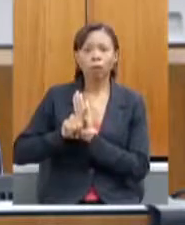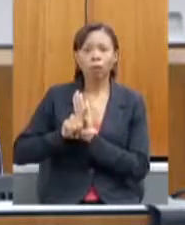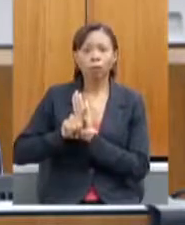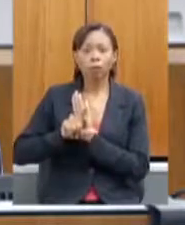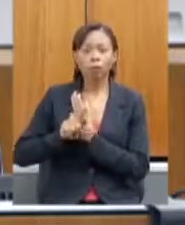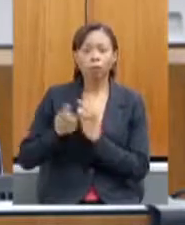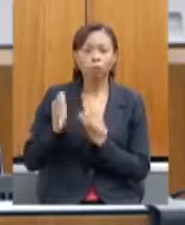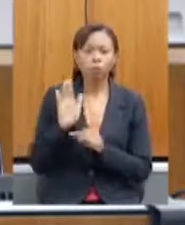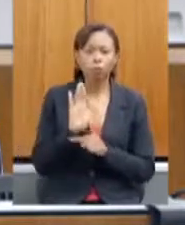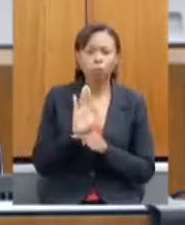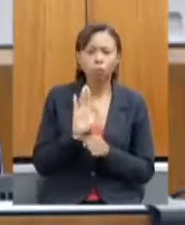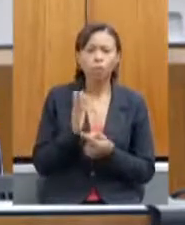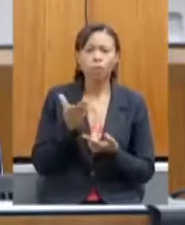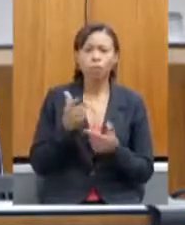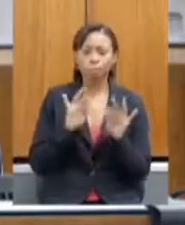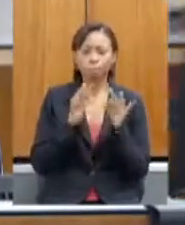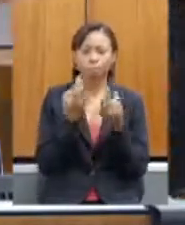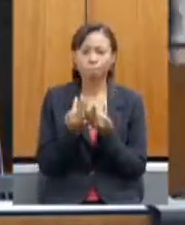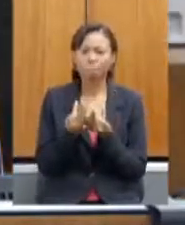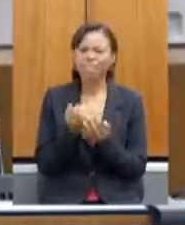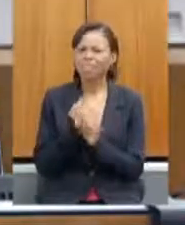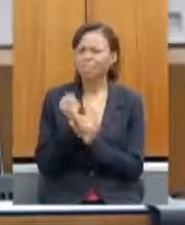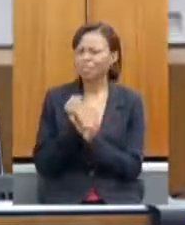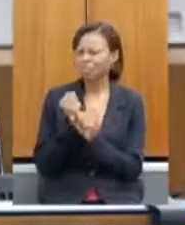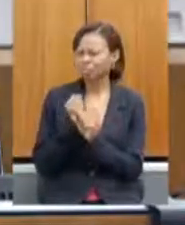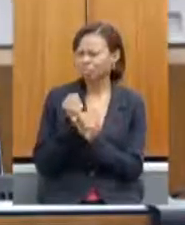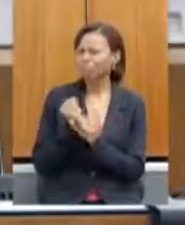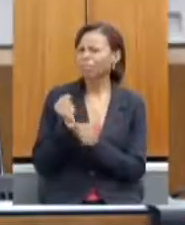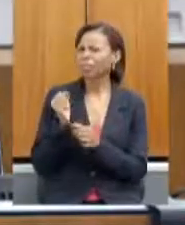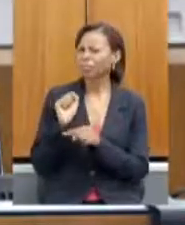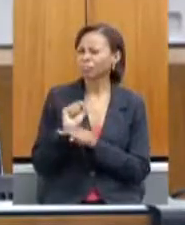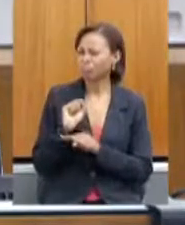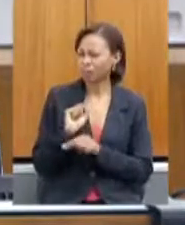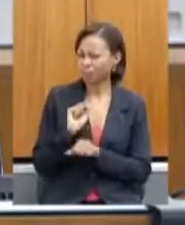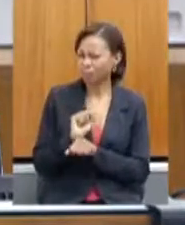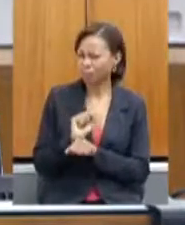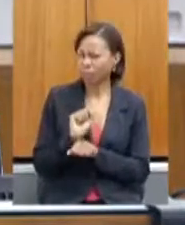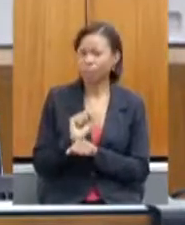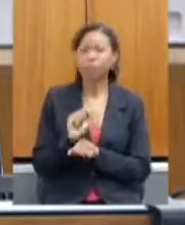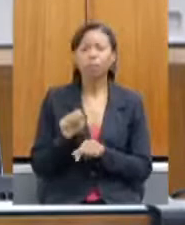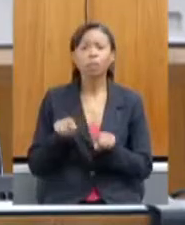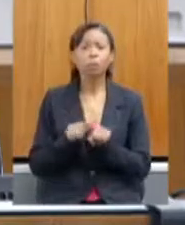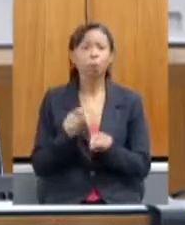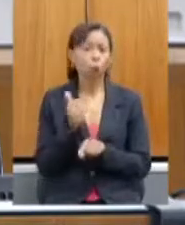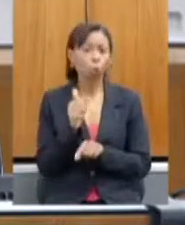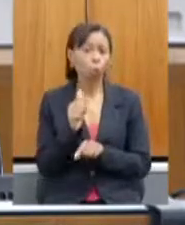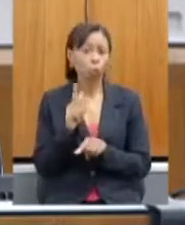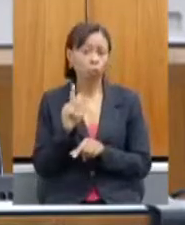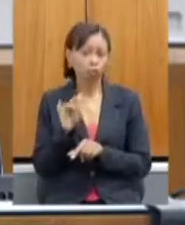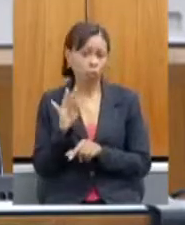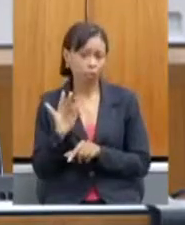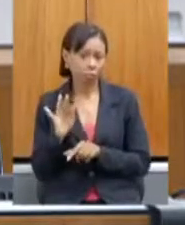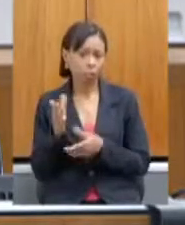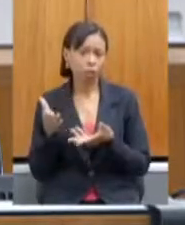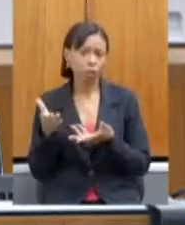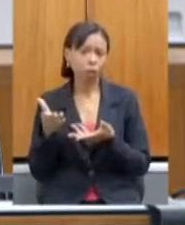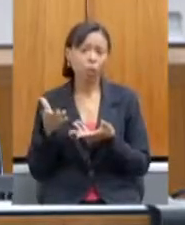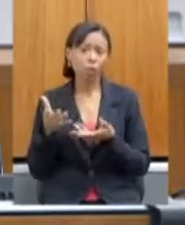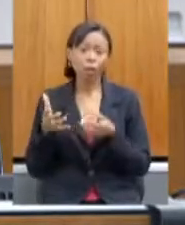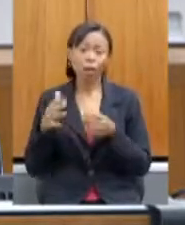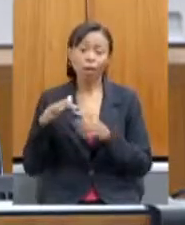aguardando essa publicação. Tivemos a entrega de 11 kit-feiras em municípios de Almenar, Ipaba,